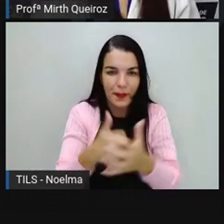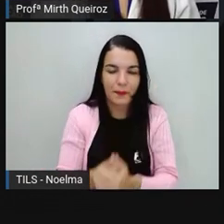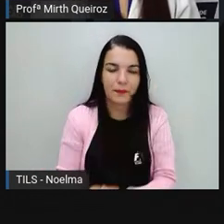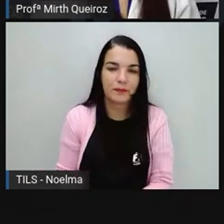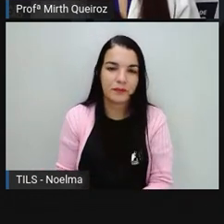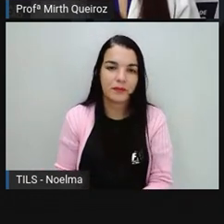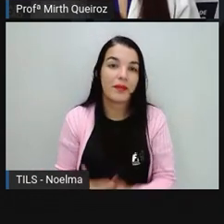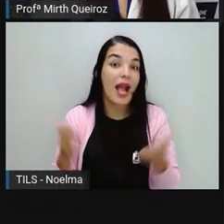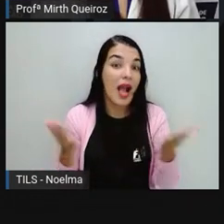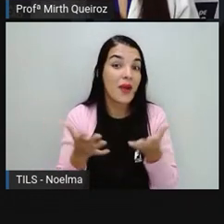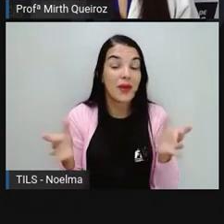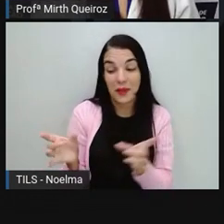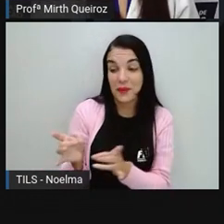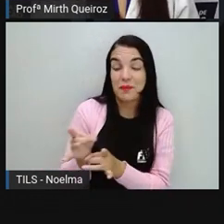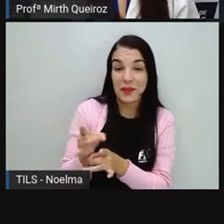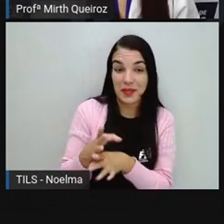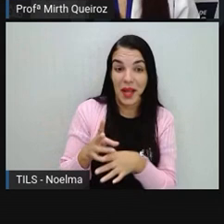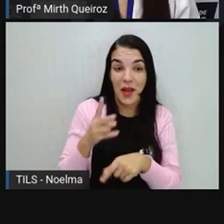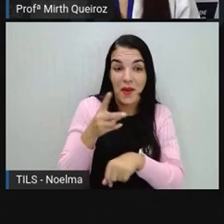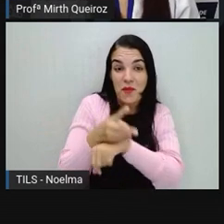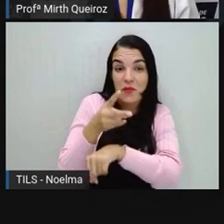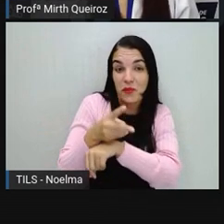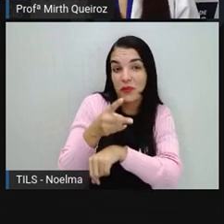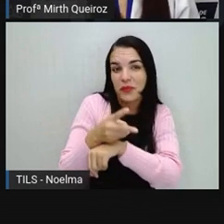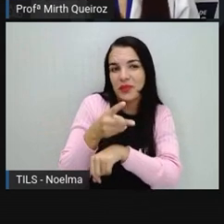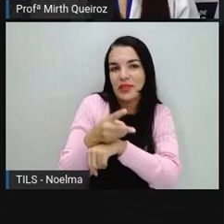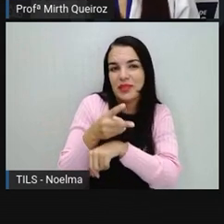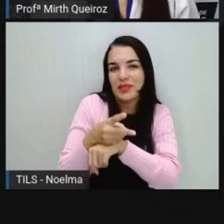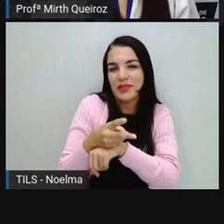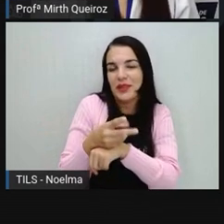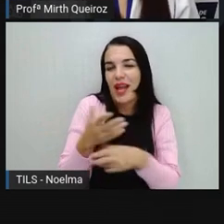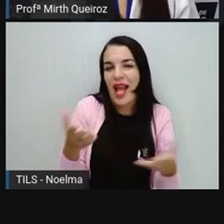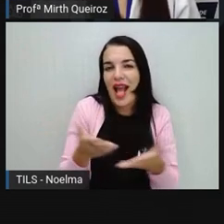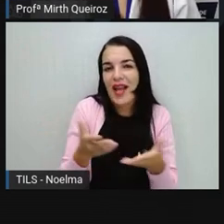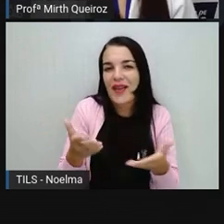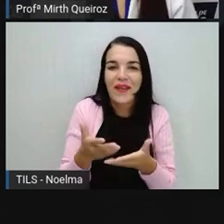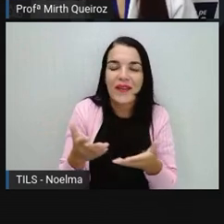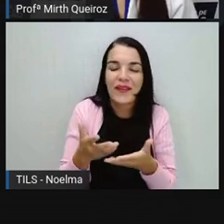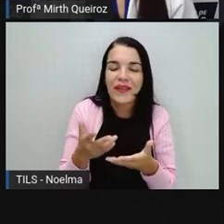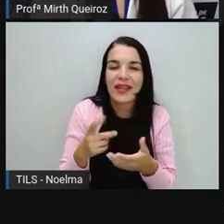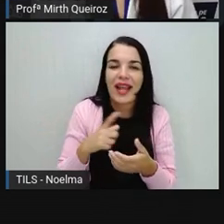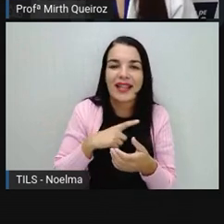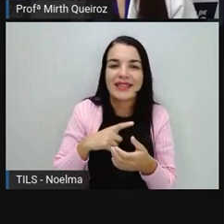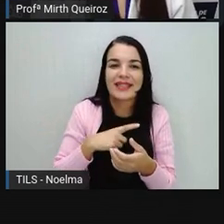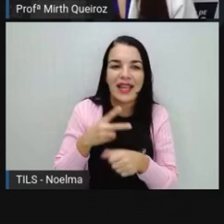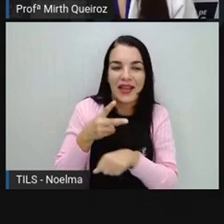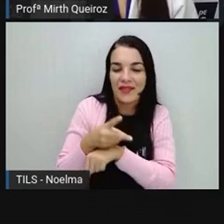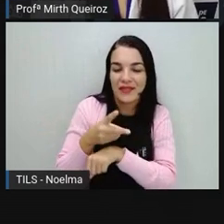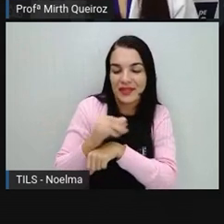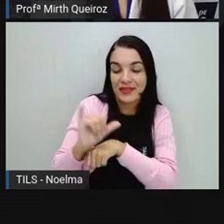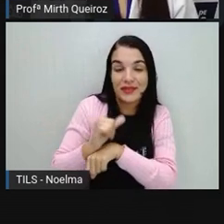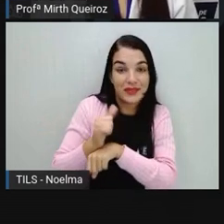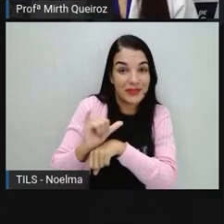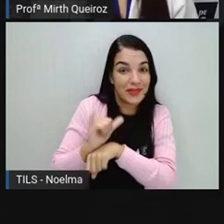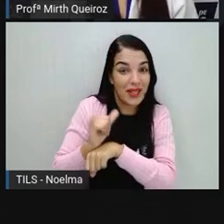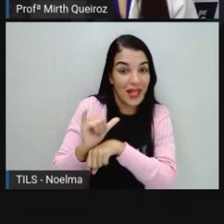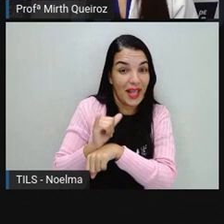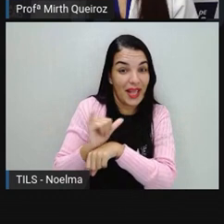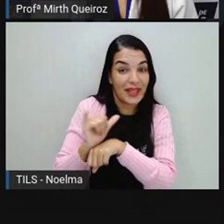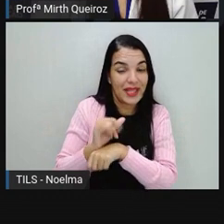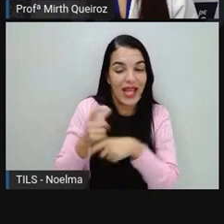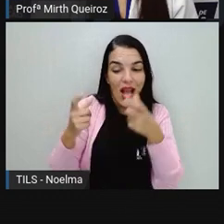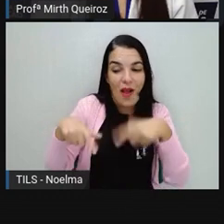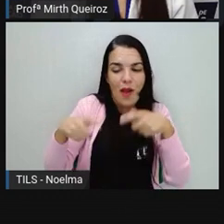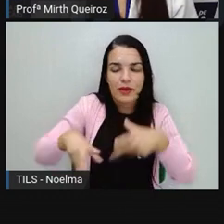E para completar, nós iremos ver um vídeo onde vamos